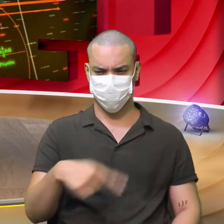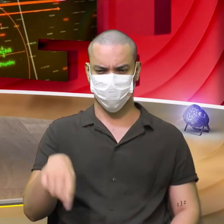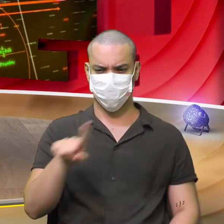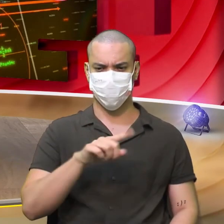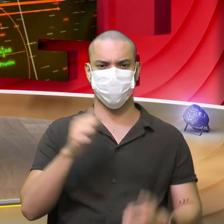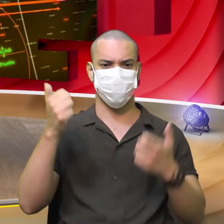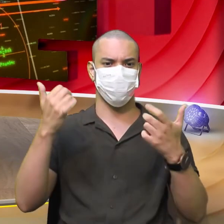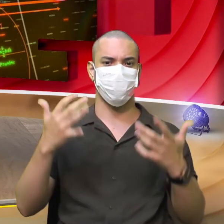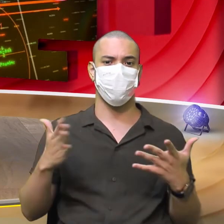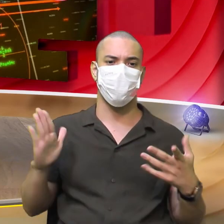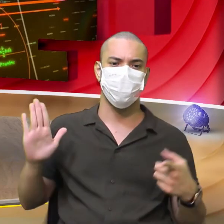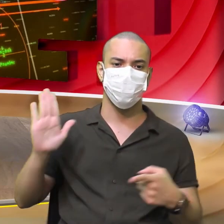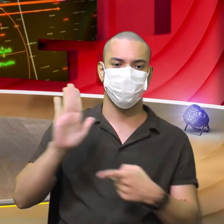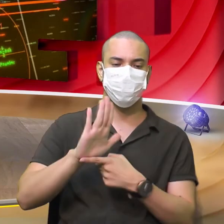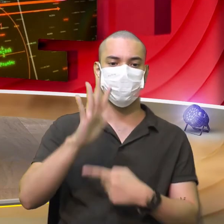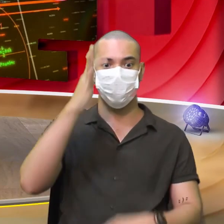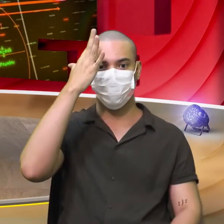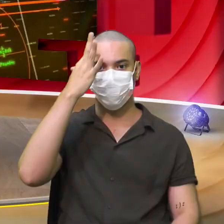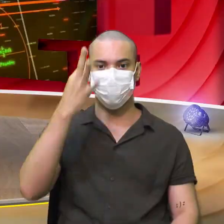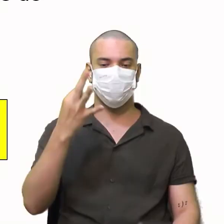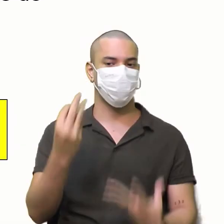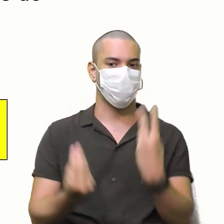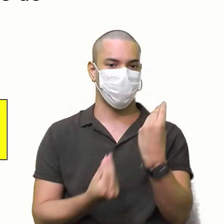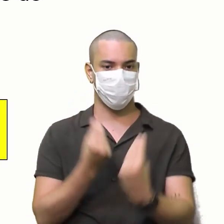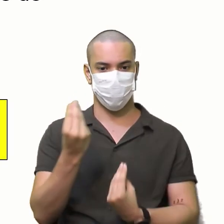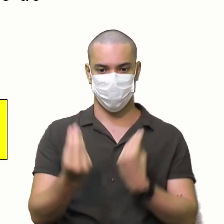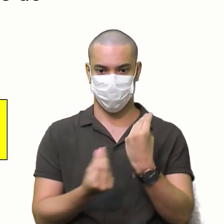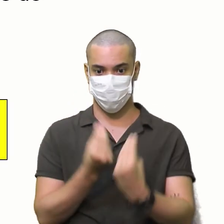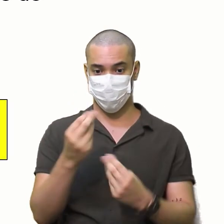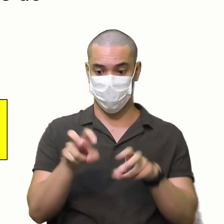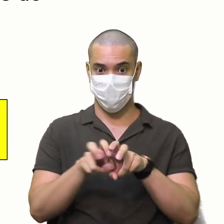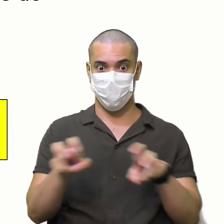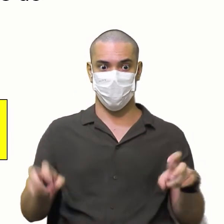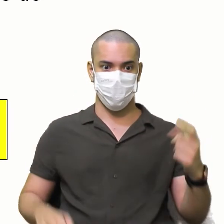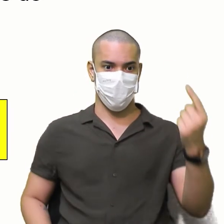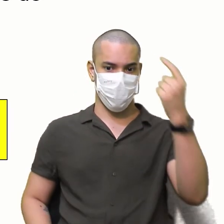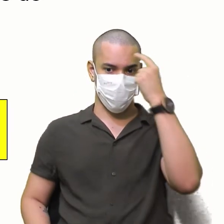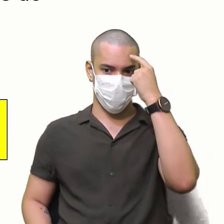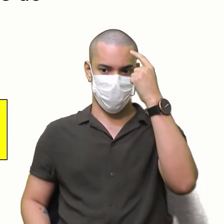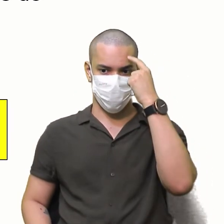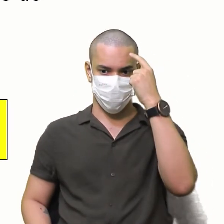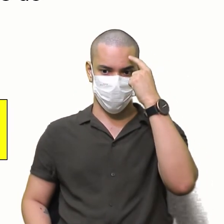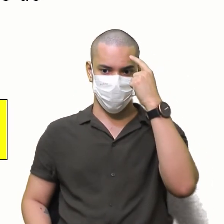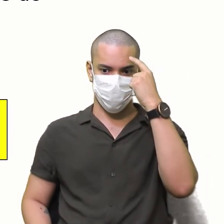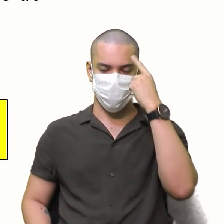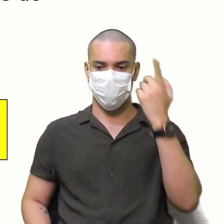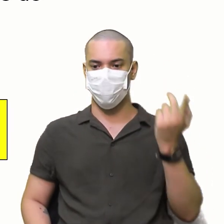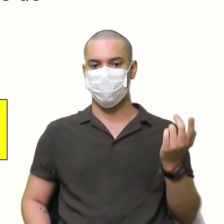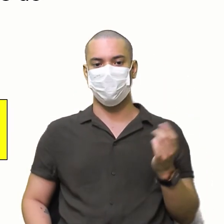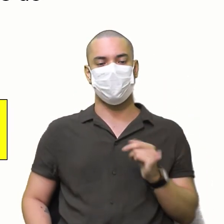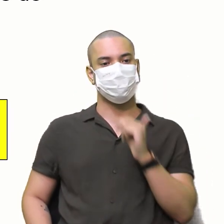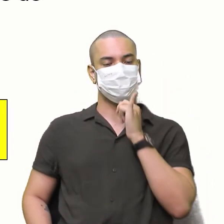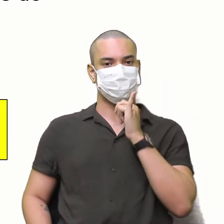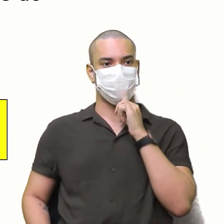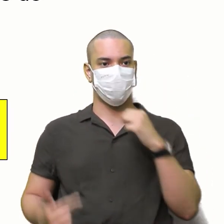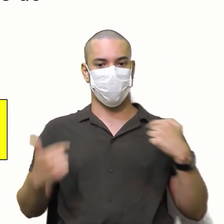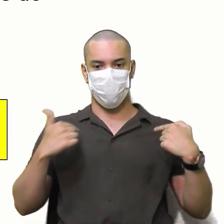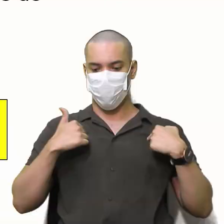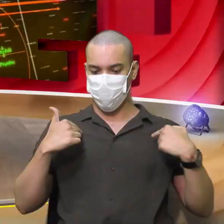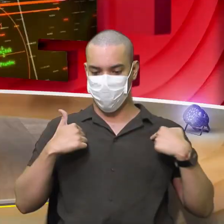assim Te ajudam a entender Como a banca Pensa Eu não vou pegar Por exemplo